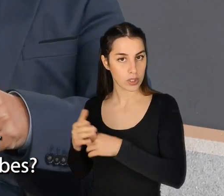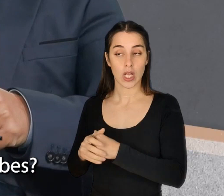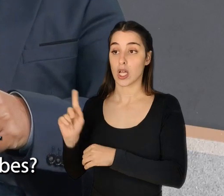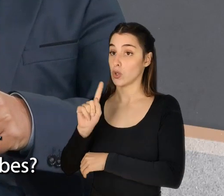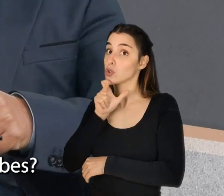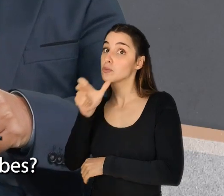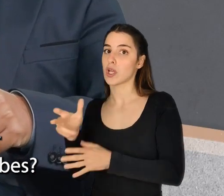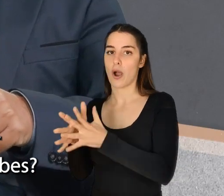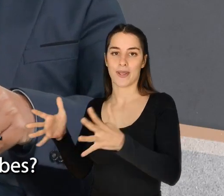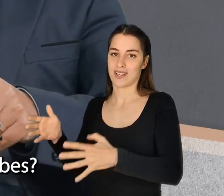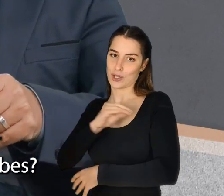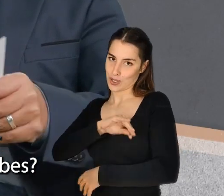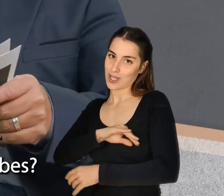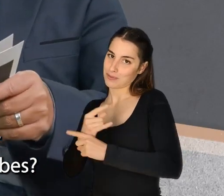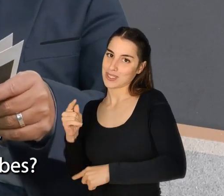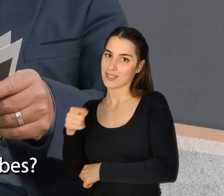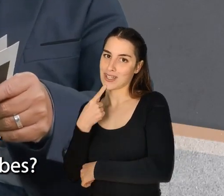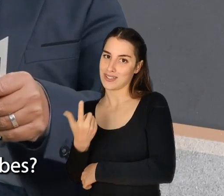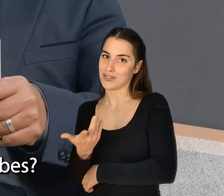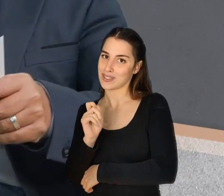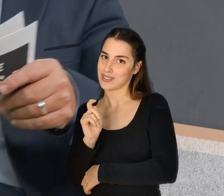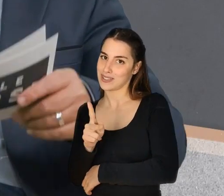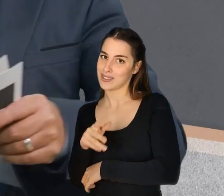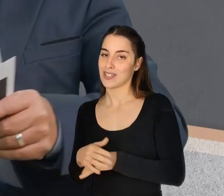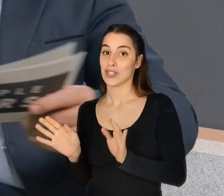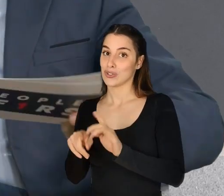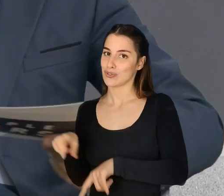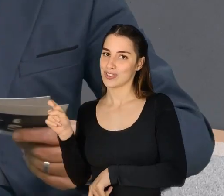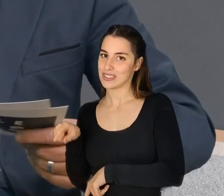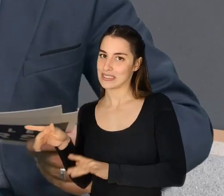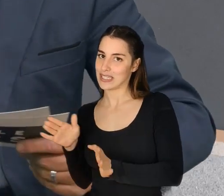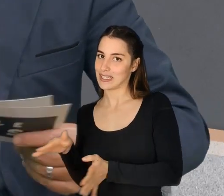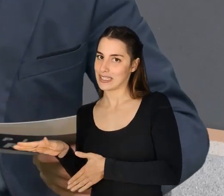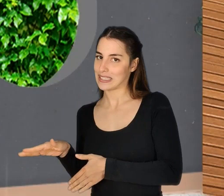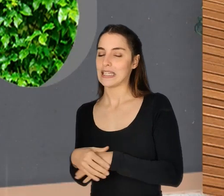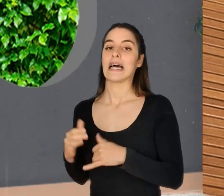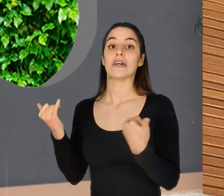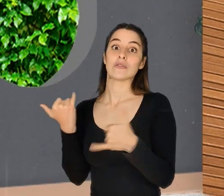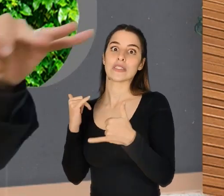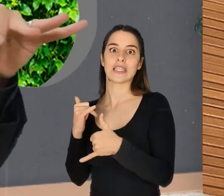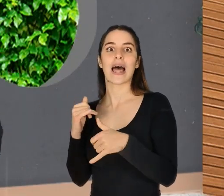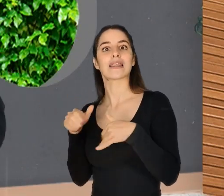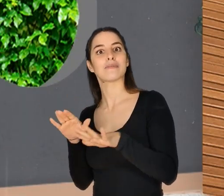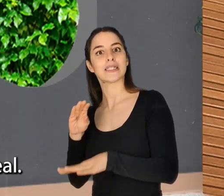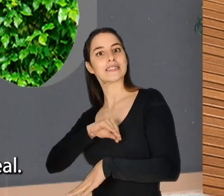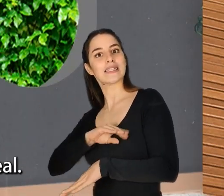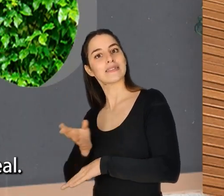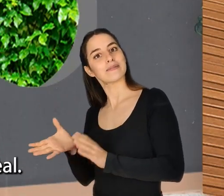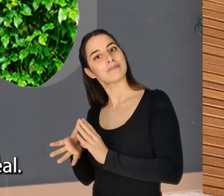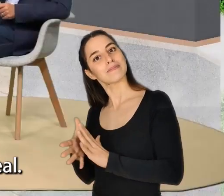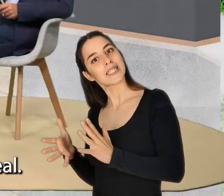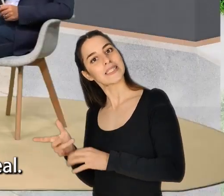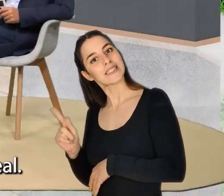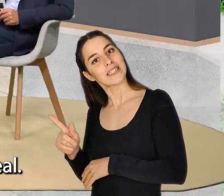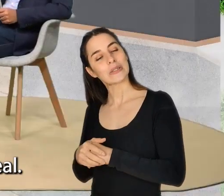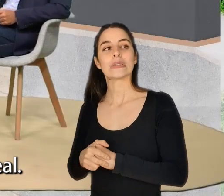Atenção, não respondas a aumentar o ordenado, porque isso fica caro, professor. Se puderes fugir desse lado, como ter felicidade sem ter... Combinado. Porque a malta gasta